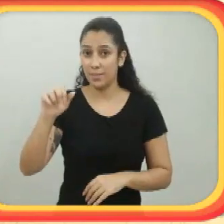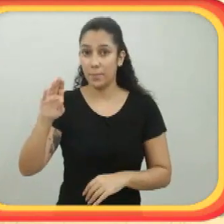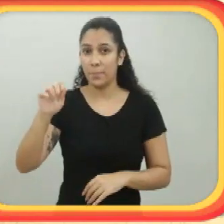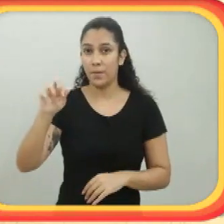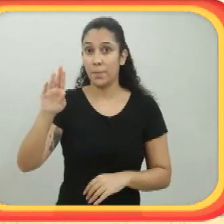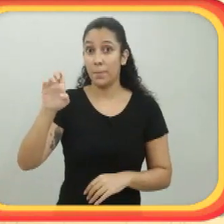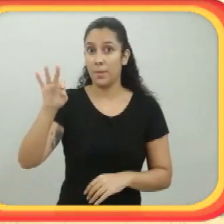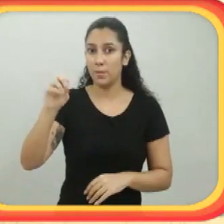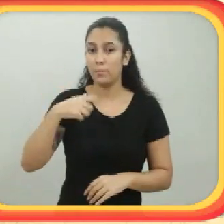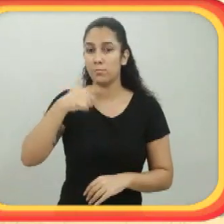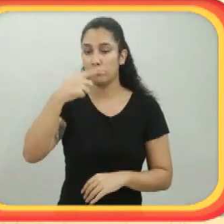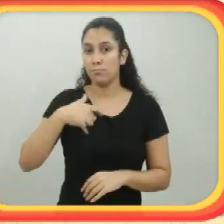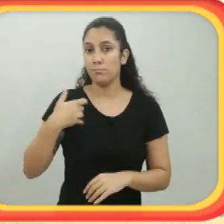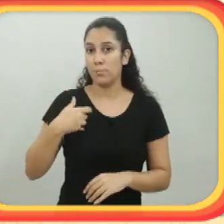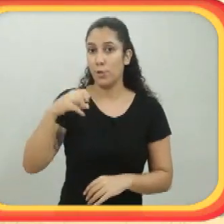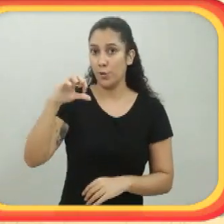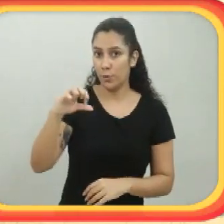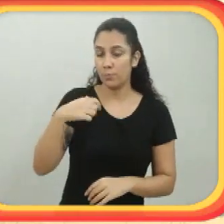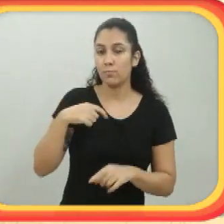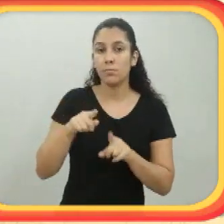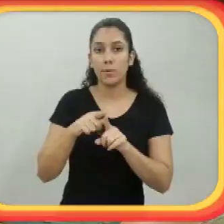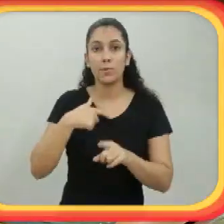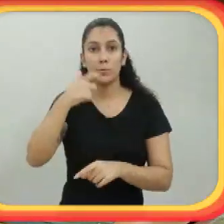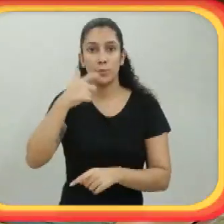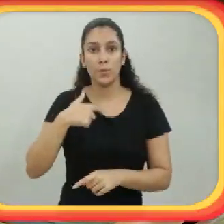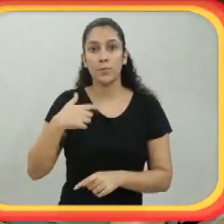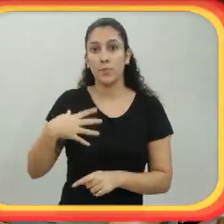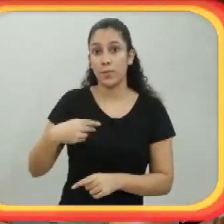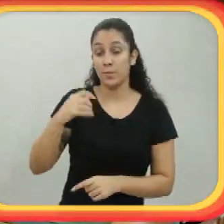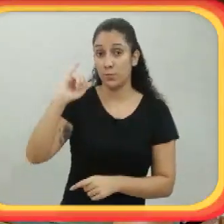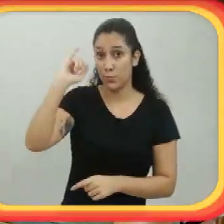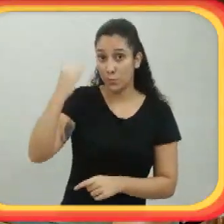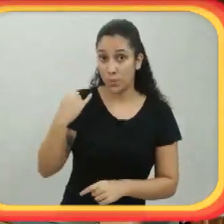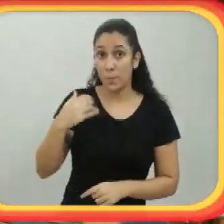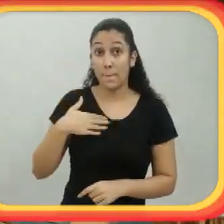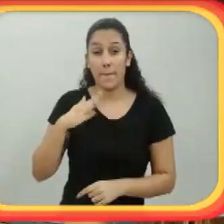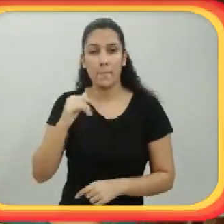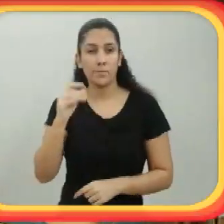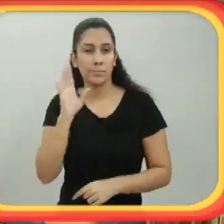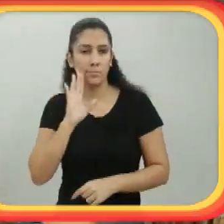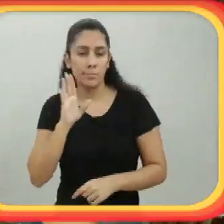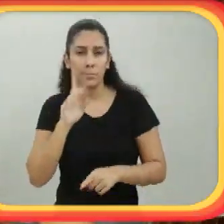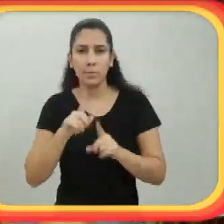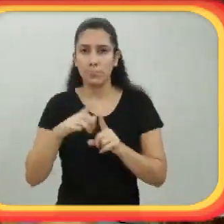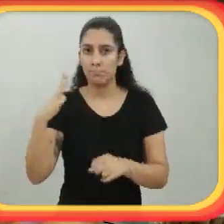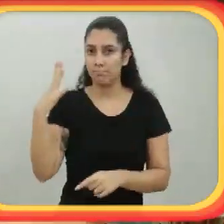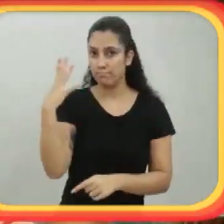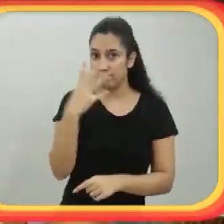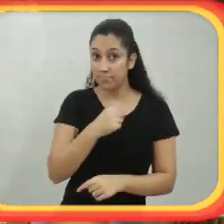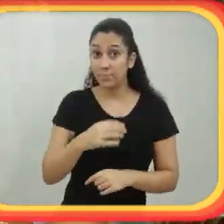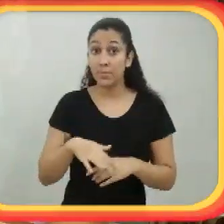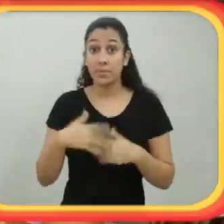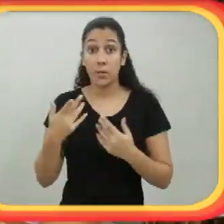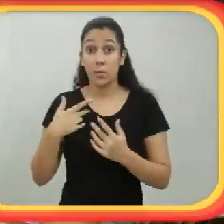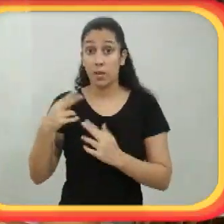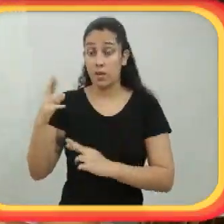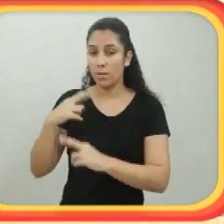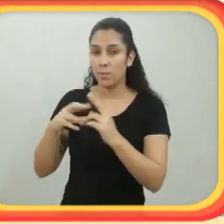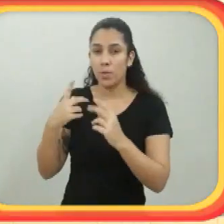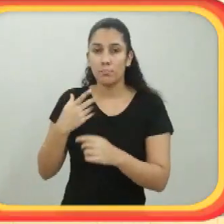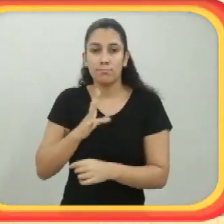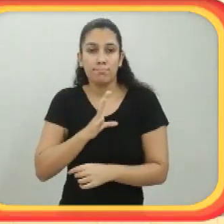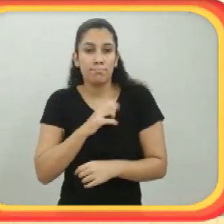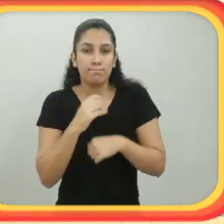Eu tenho nove anos e sou filha da Juliana. Minha mãe é muito legal. E muito bonita.